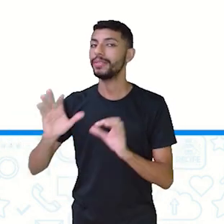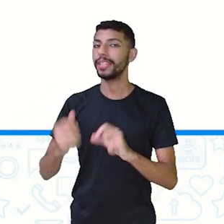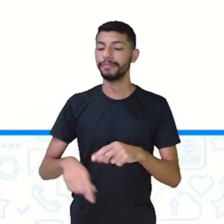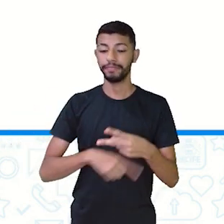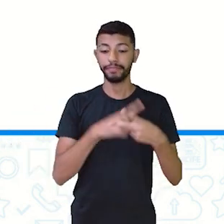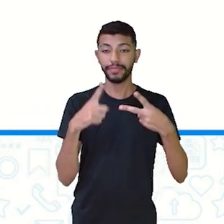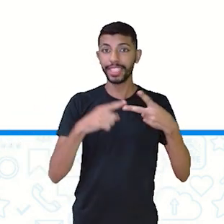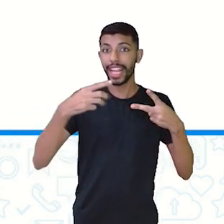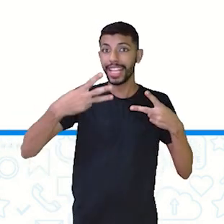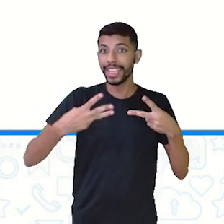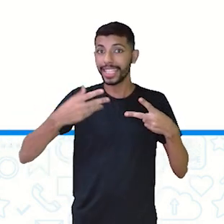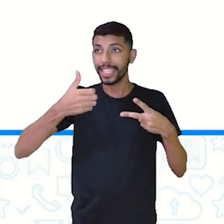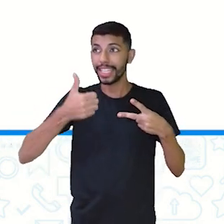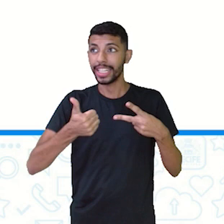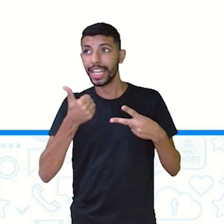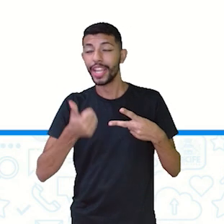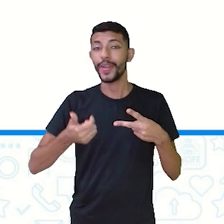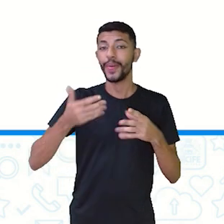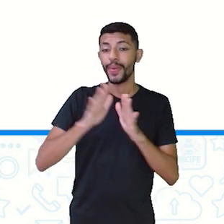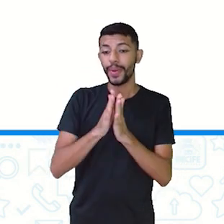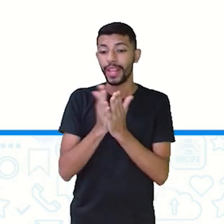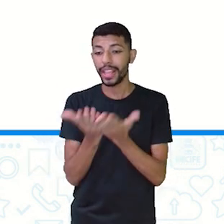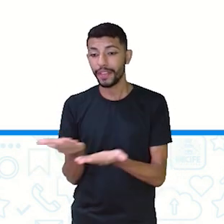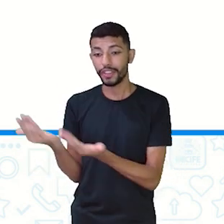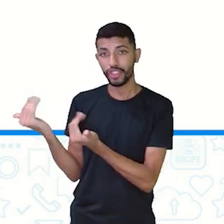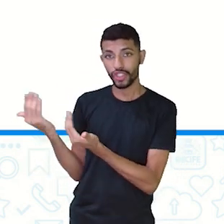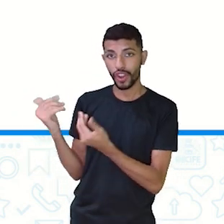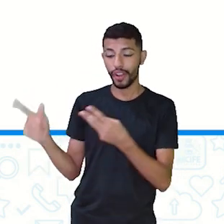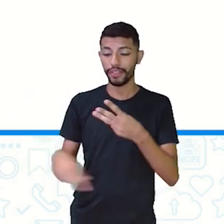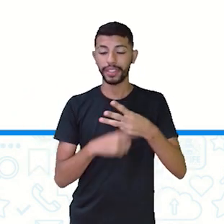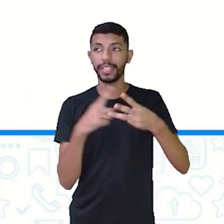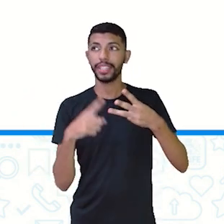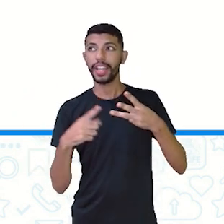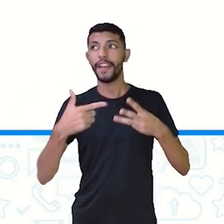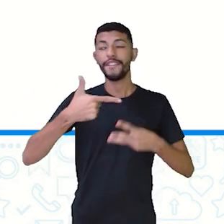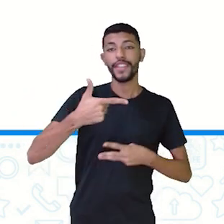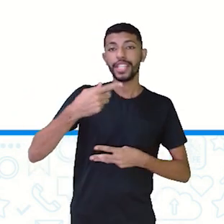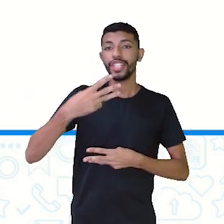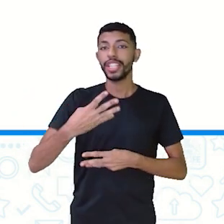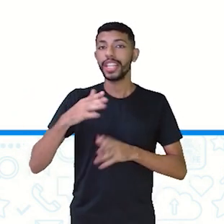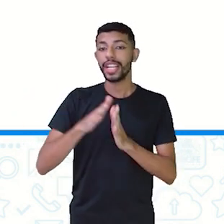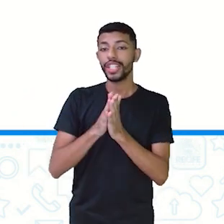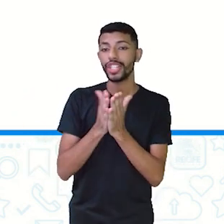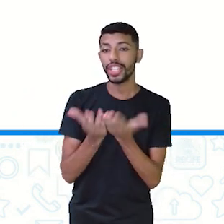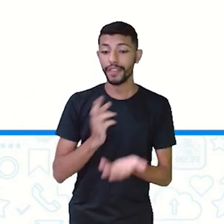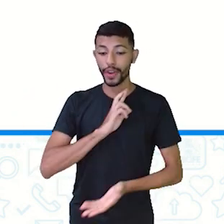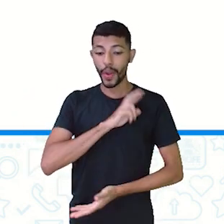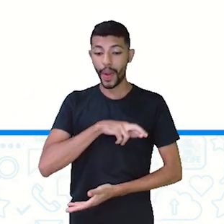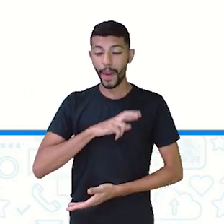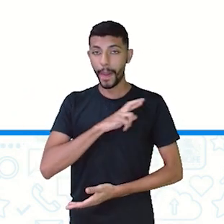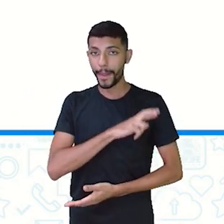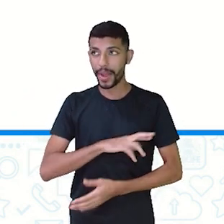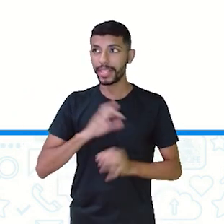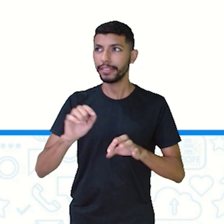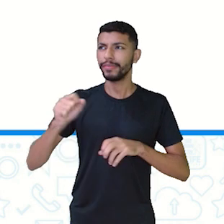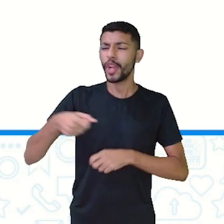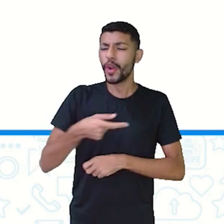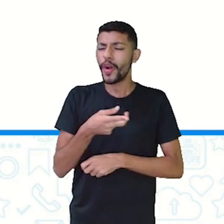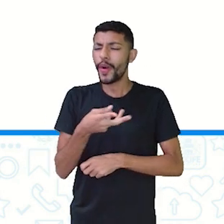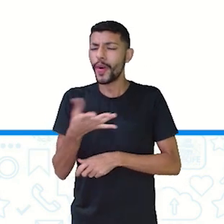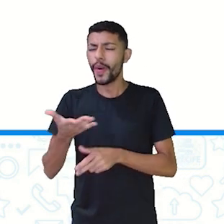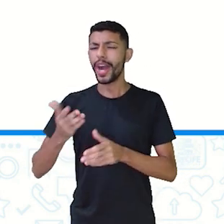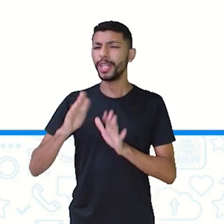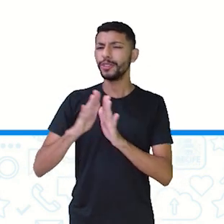livros juvenis e 23 livros de romance. Quantos livros tem na